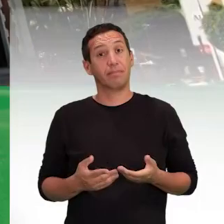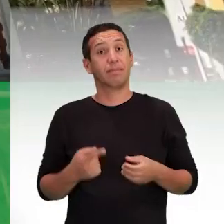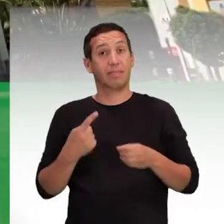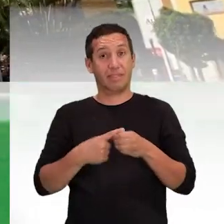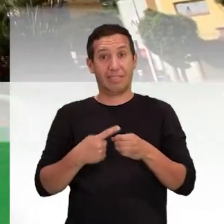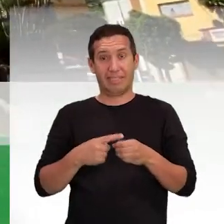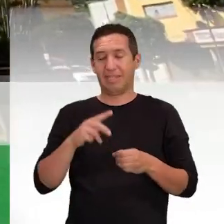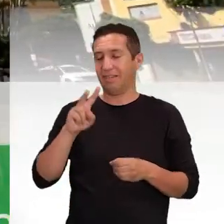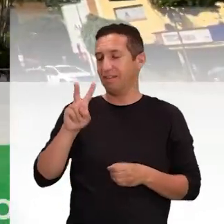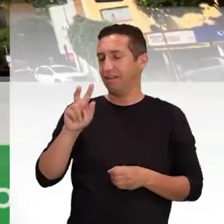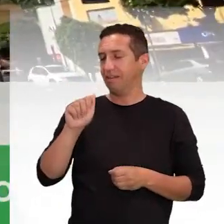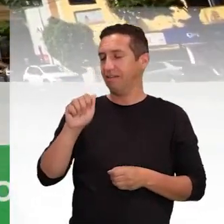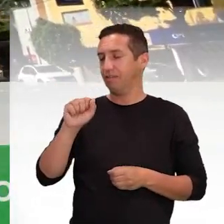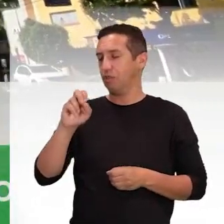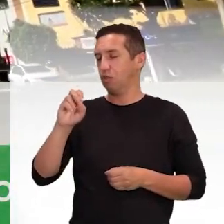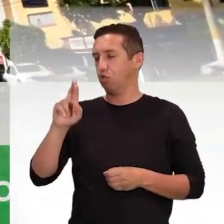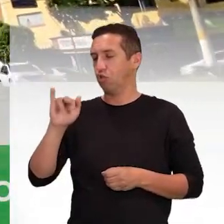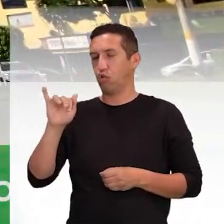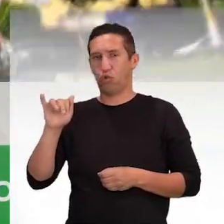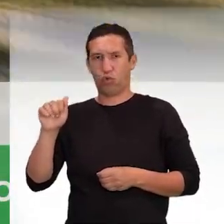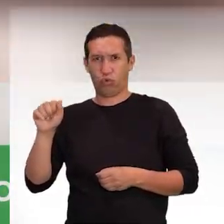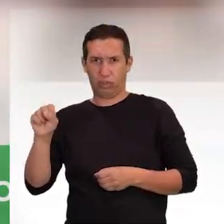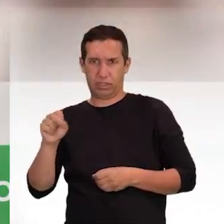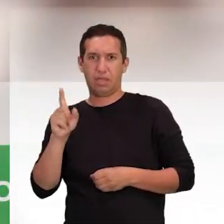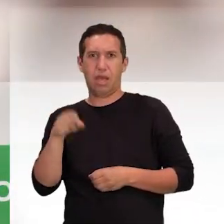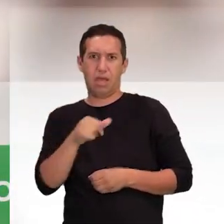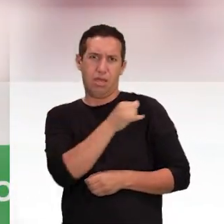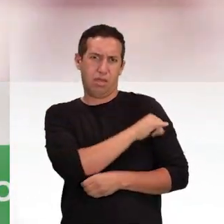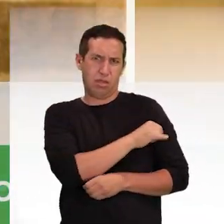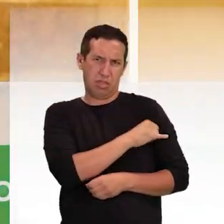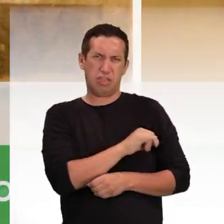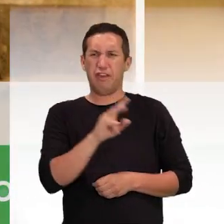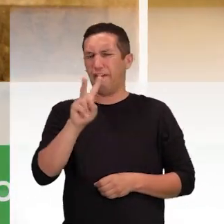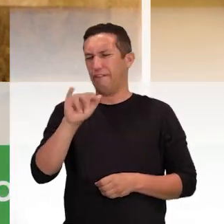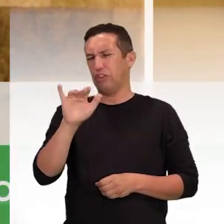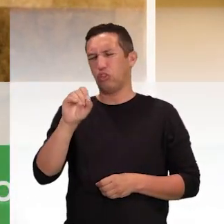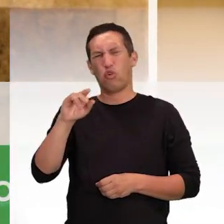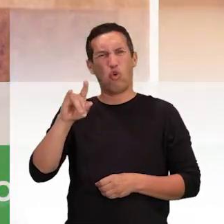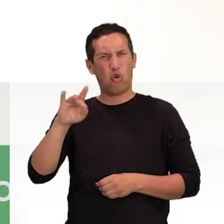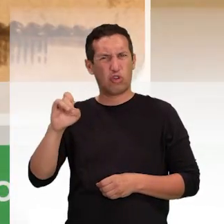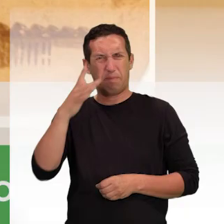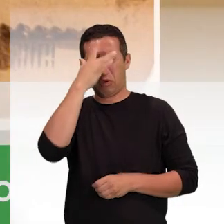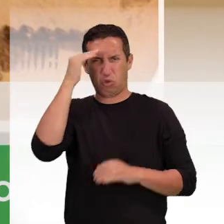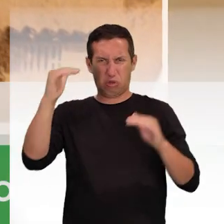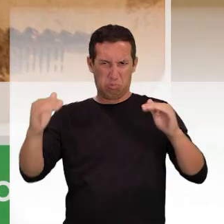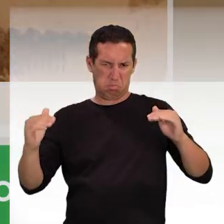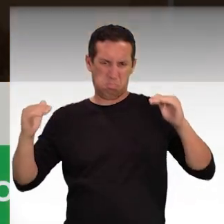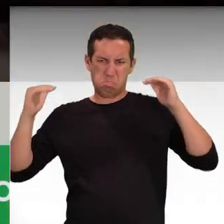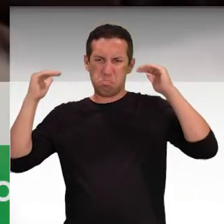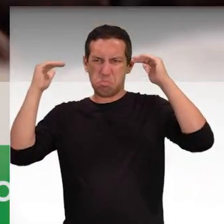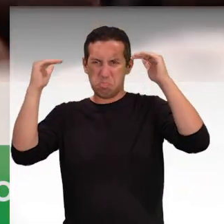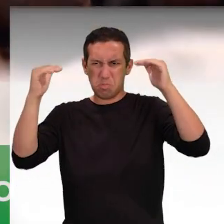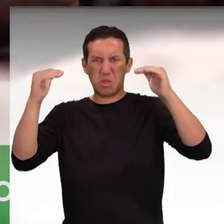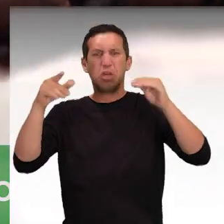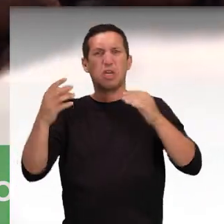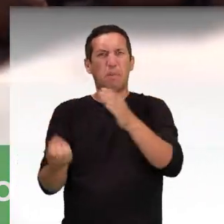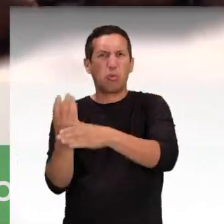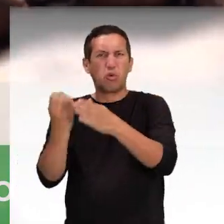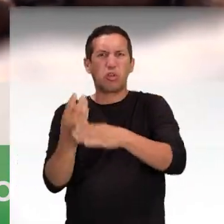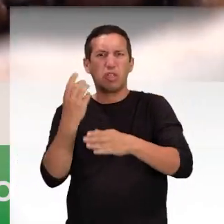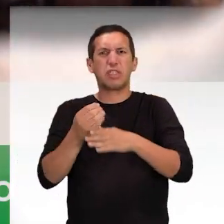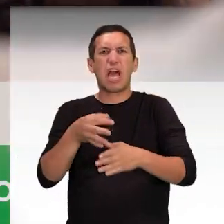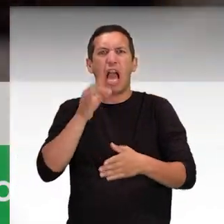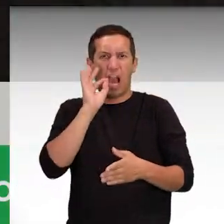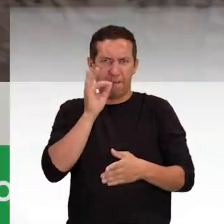A cidade de Vassouras, no sul do Rio de Janeiro, já foi casa de barões, viscondes e condessas, e grande produtora de